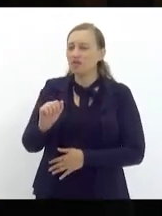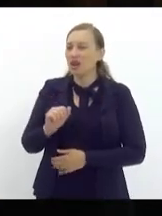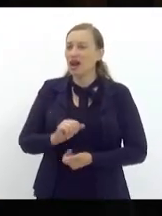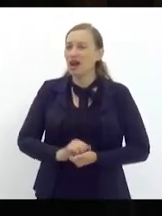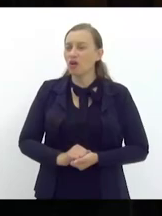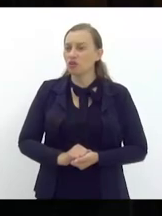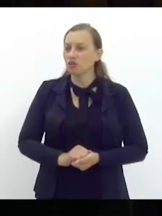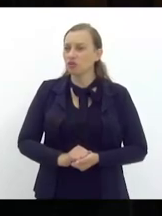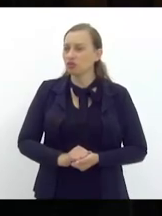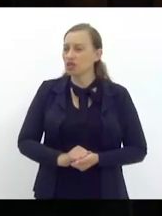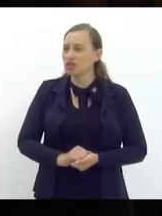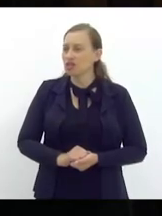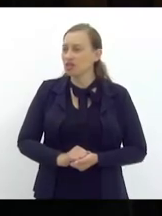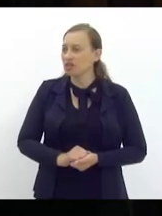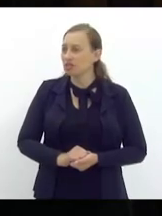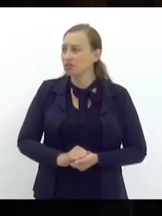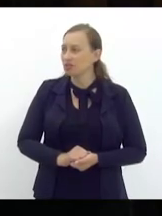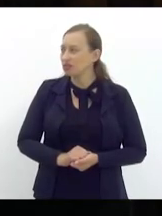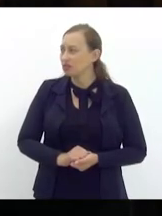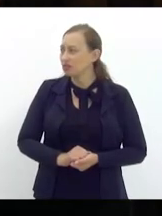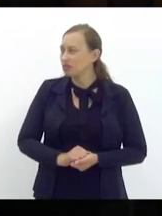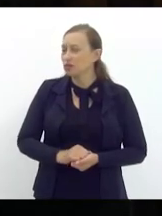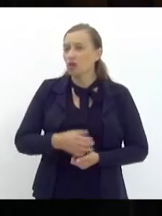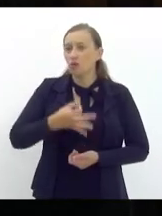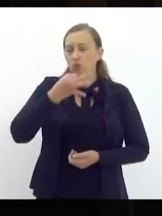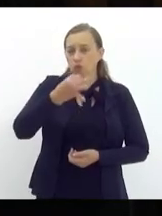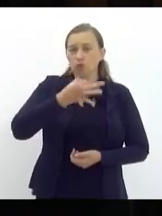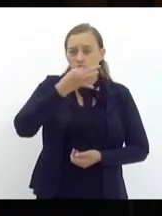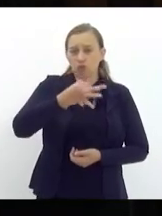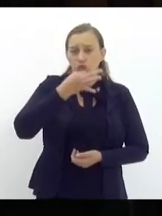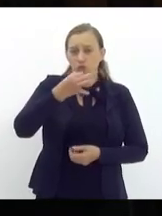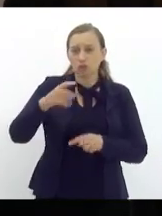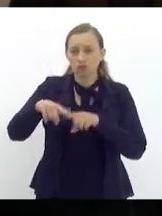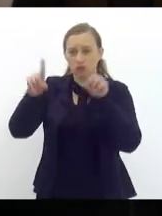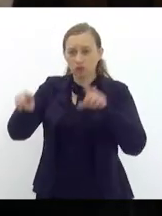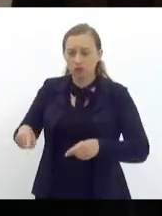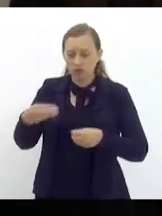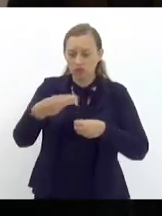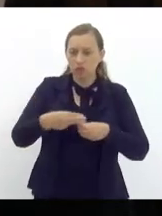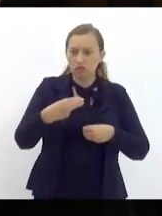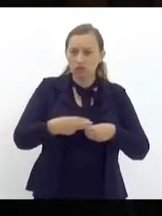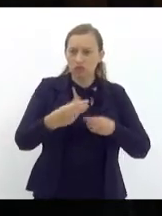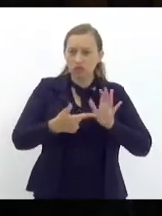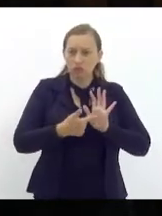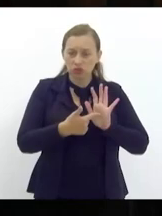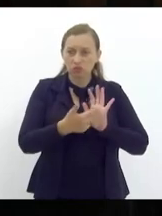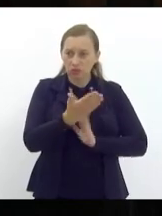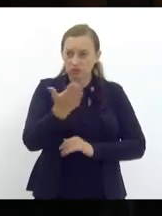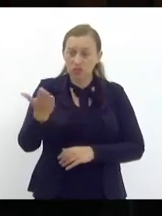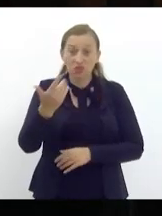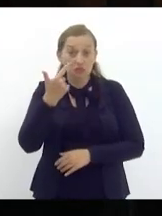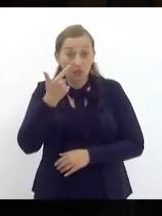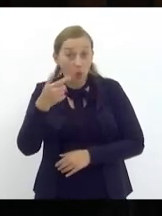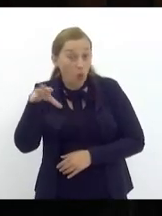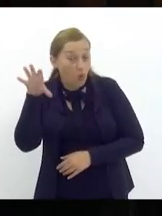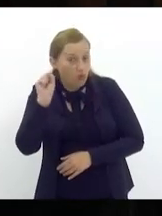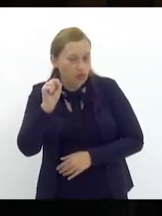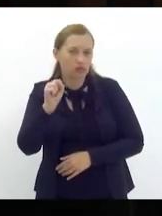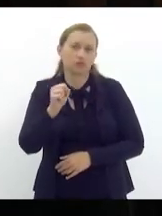funcionária do município e vou aqui colocar para você ver o caos